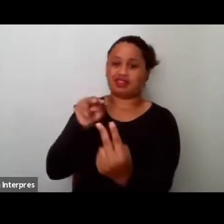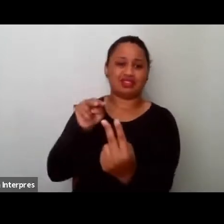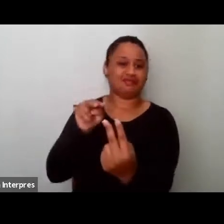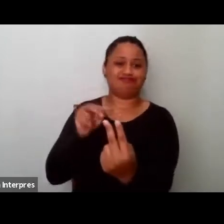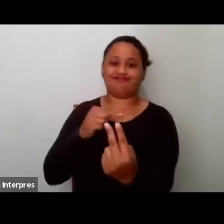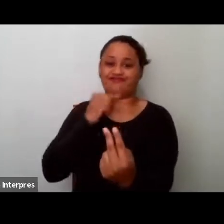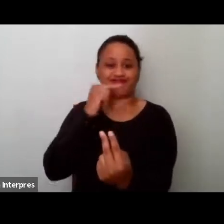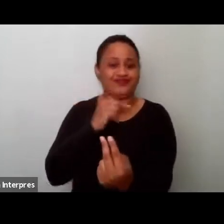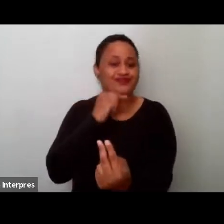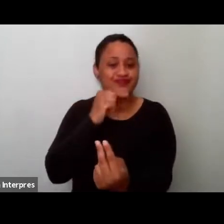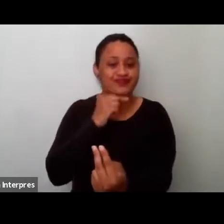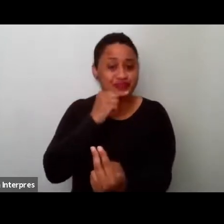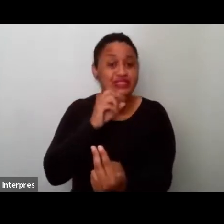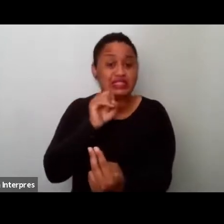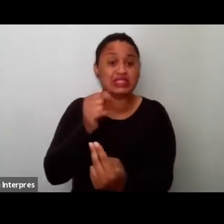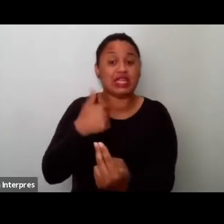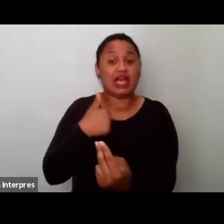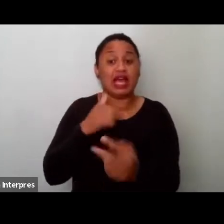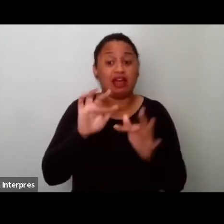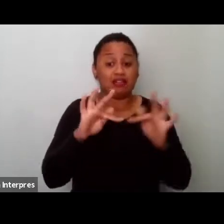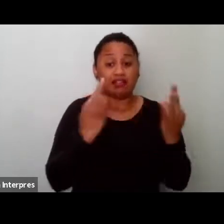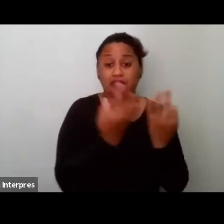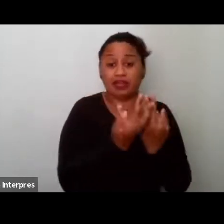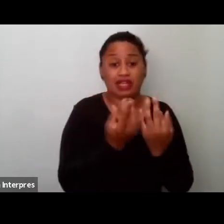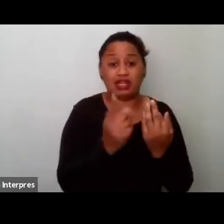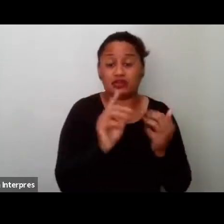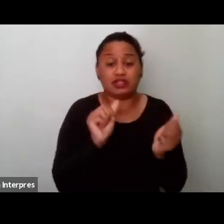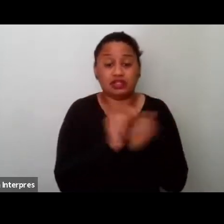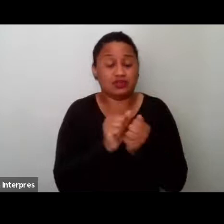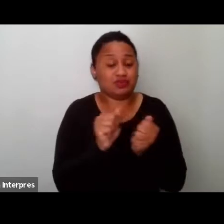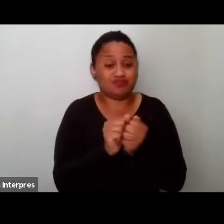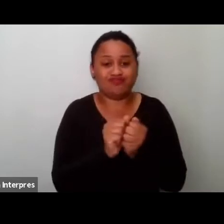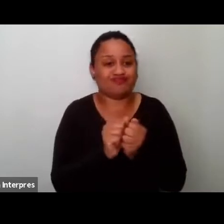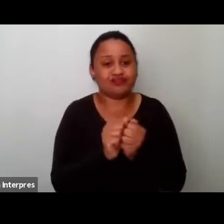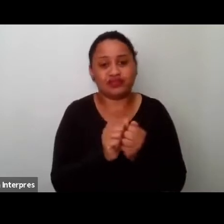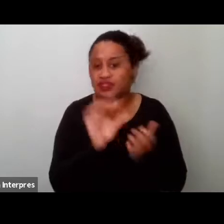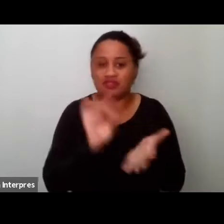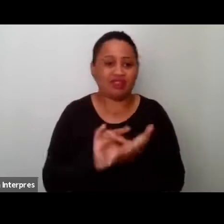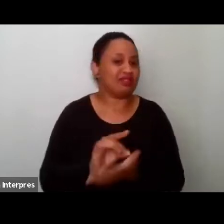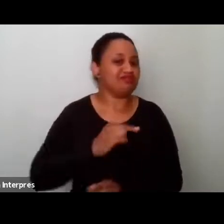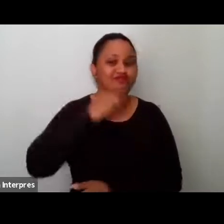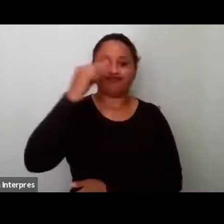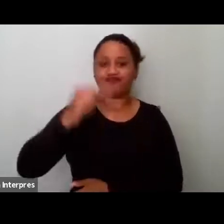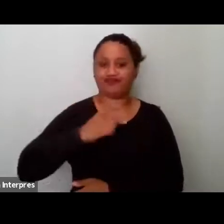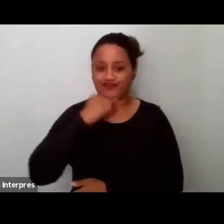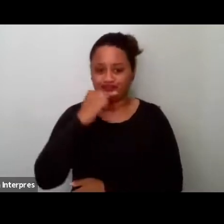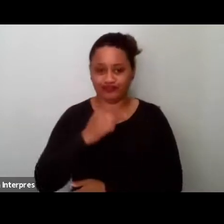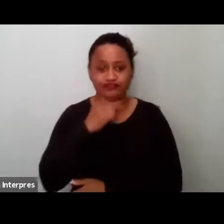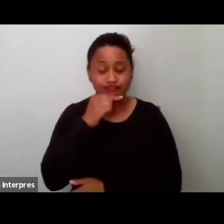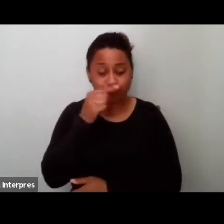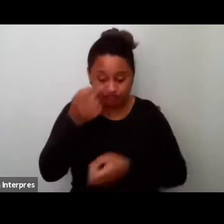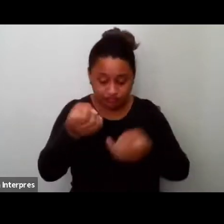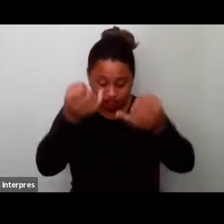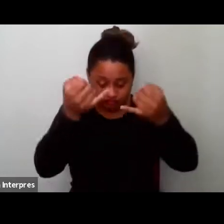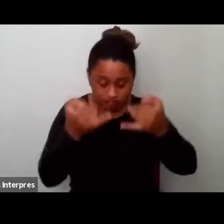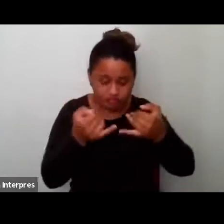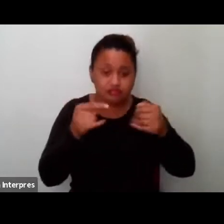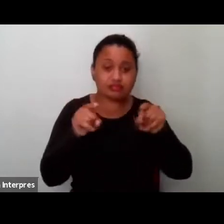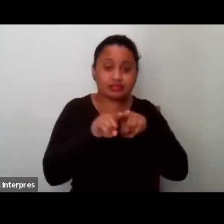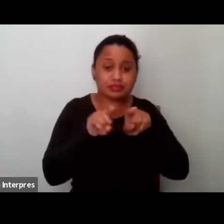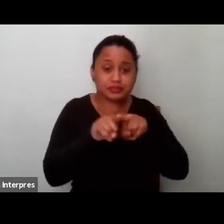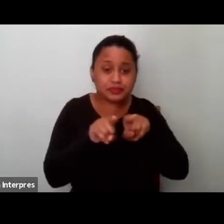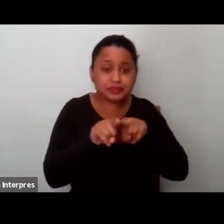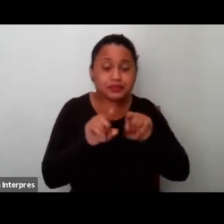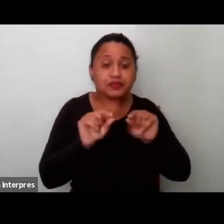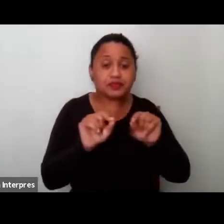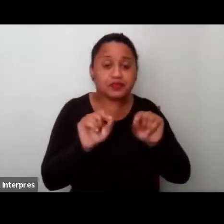Sem essa mediação da família, ela fica, de fato, impraticável. E a Regina destaca na fala dela também esse